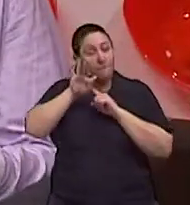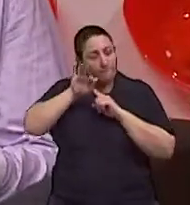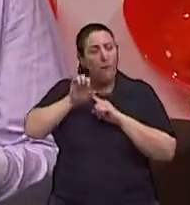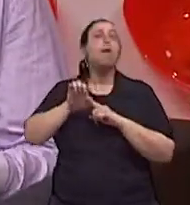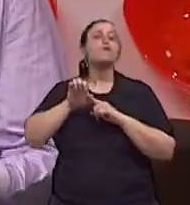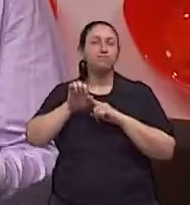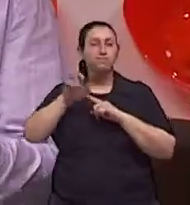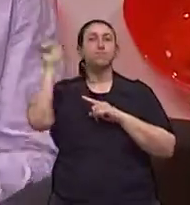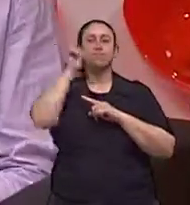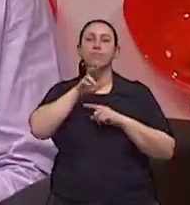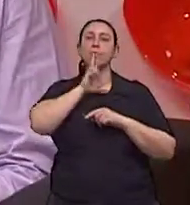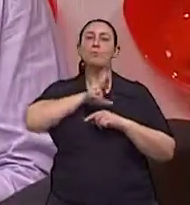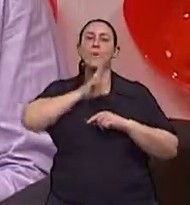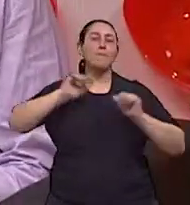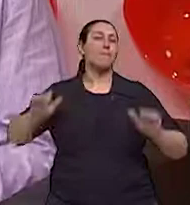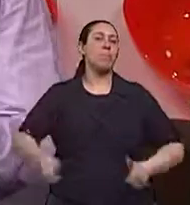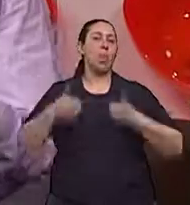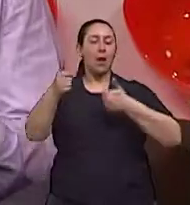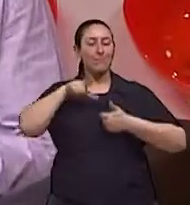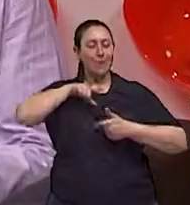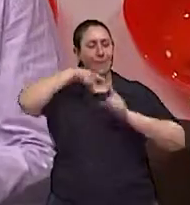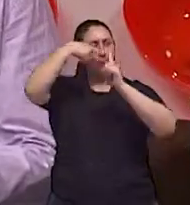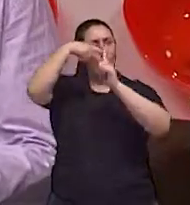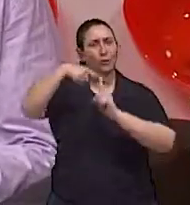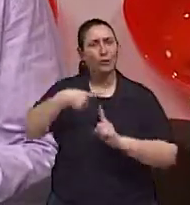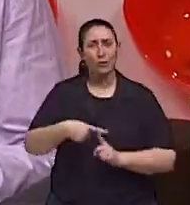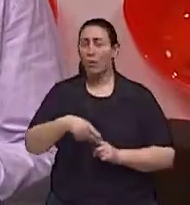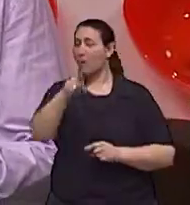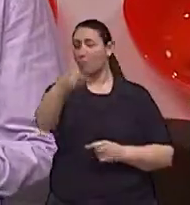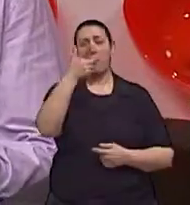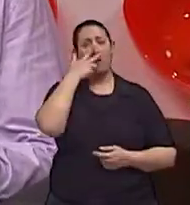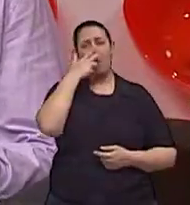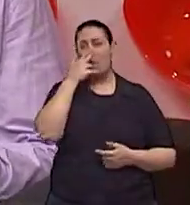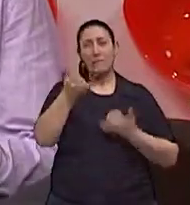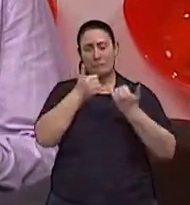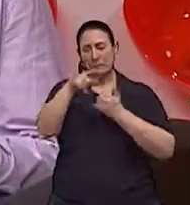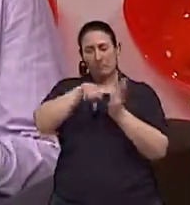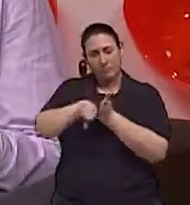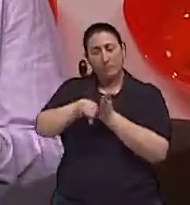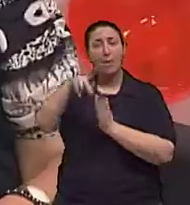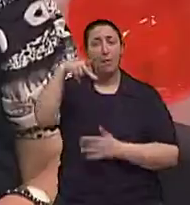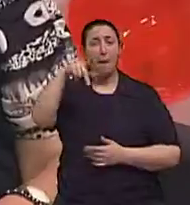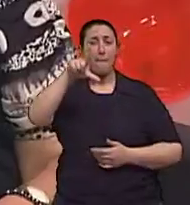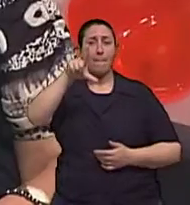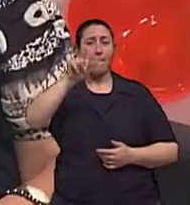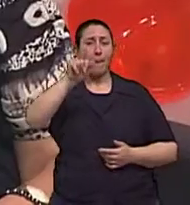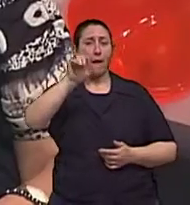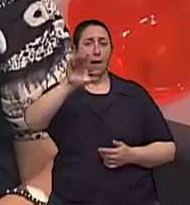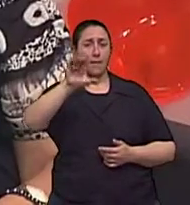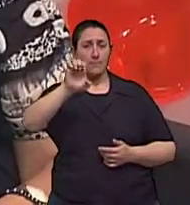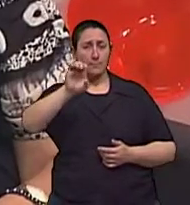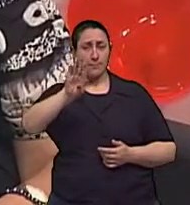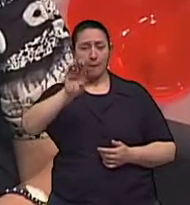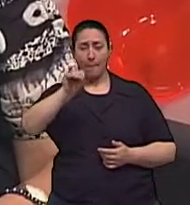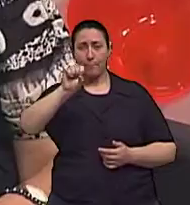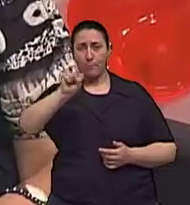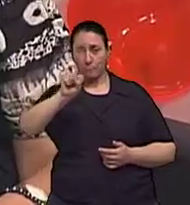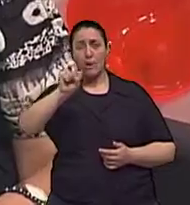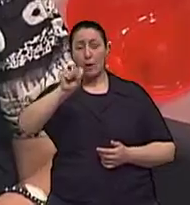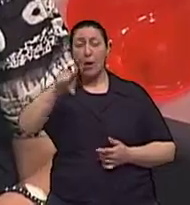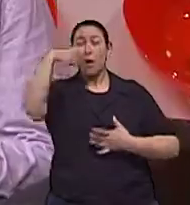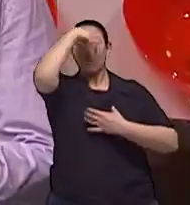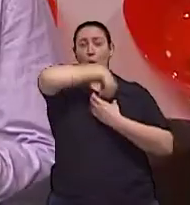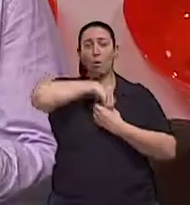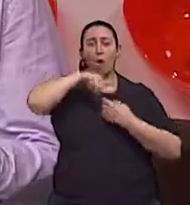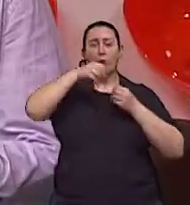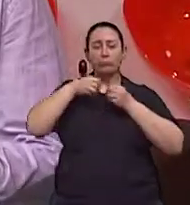um resultado melhor do que não ter fé É a questão dos placebos, né? Que se nós formos estudar isso a gente vai ver que hoje é difícil comprovar a eficácia de um fármaco justamente